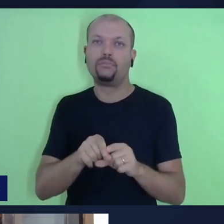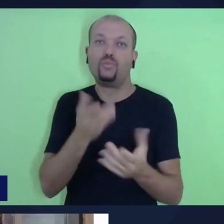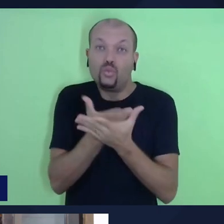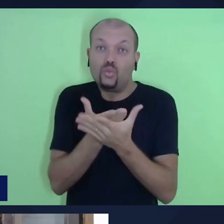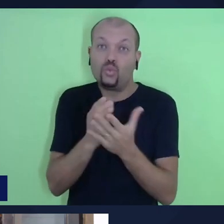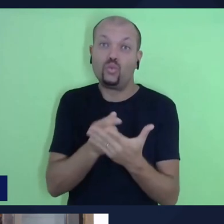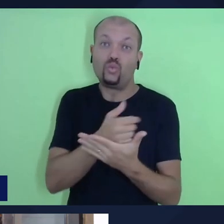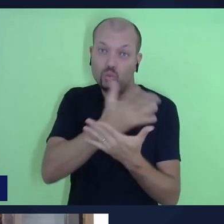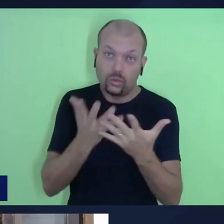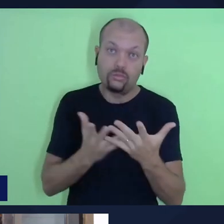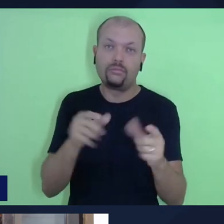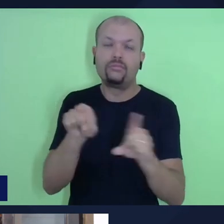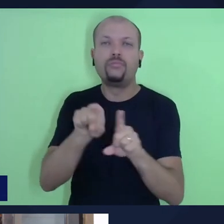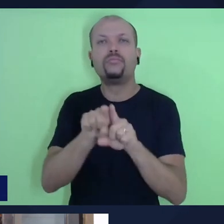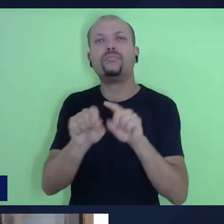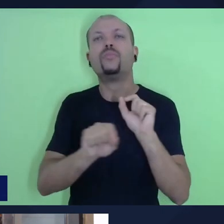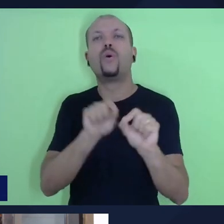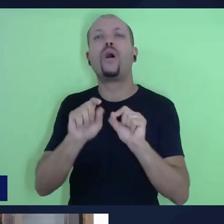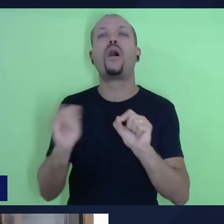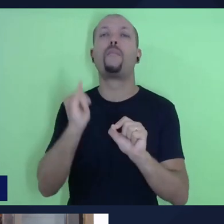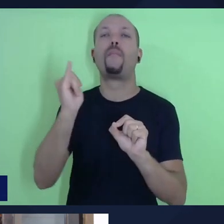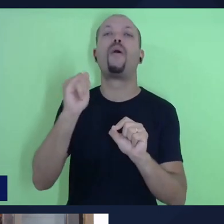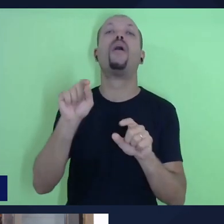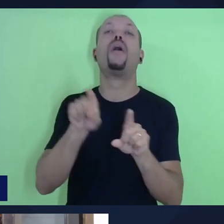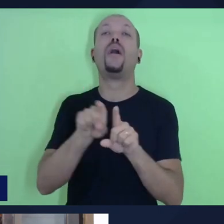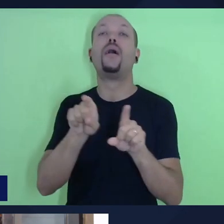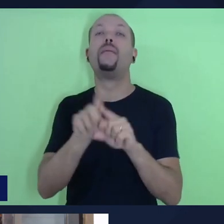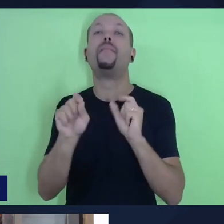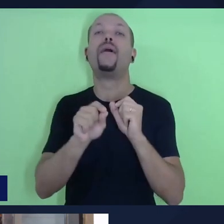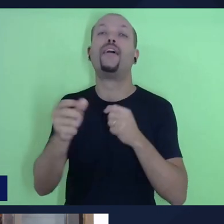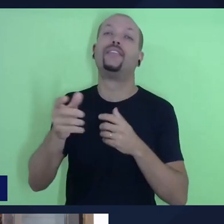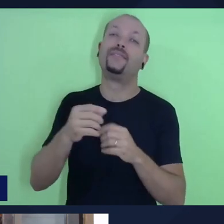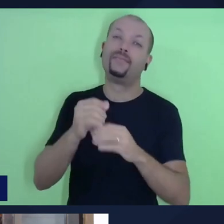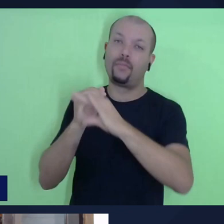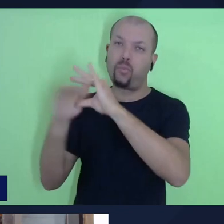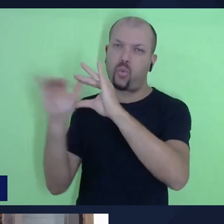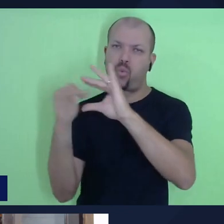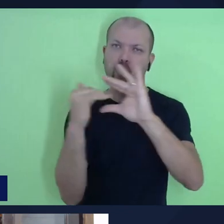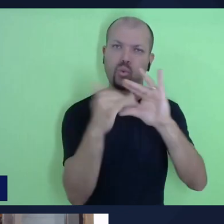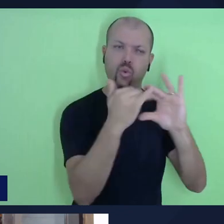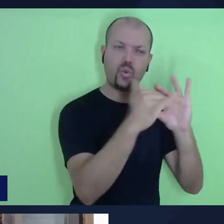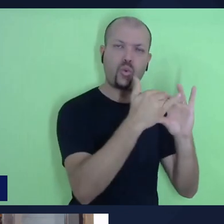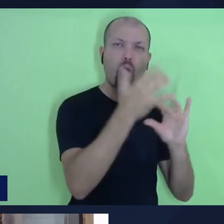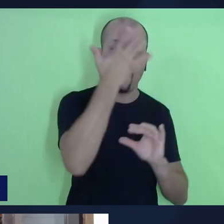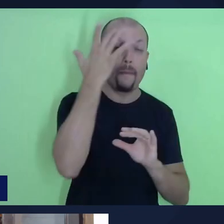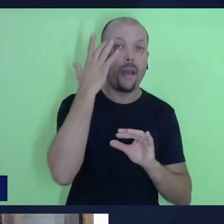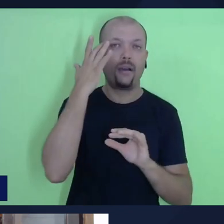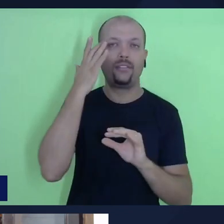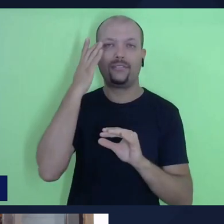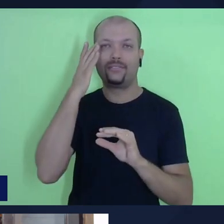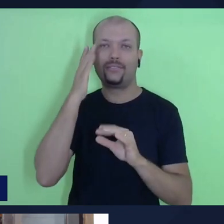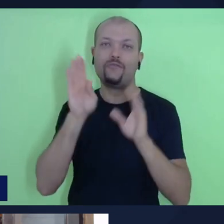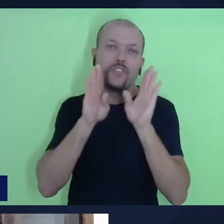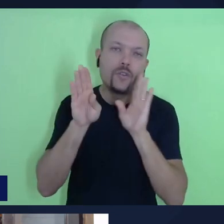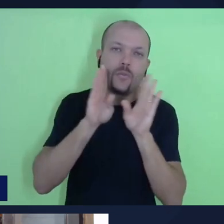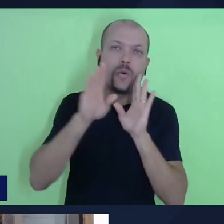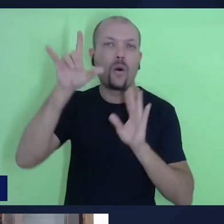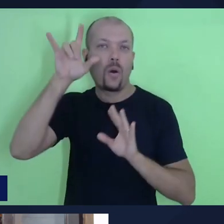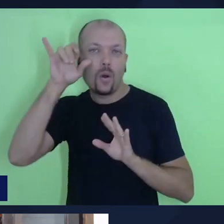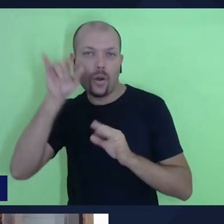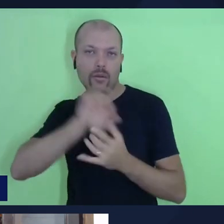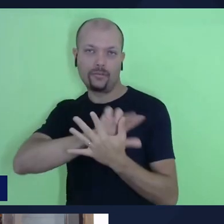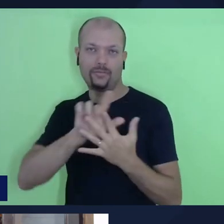principalmente, tão importante quanto, compartilhe esse link nas suas redes sociais, tudo bem?